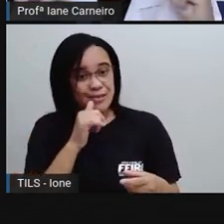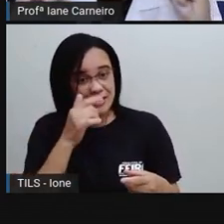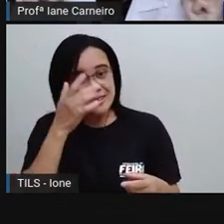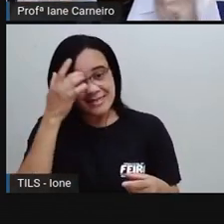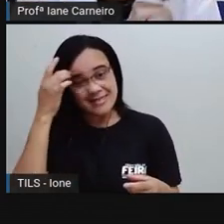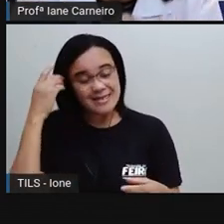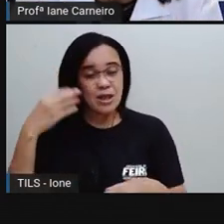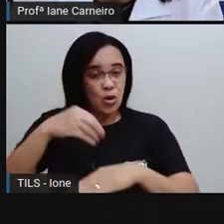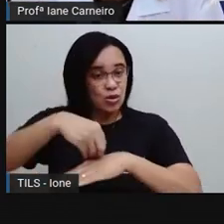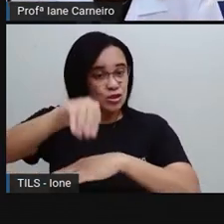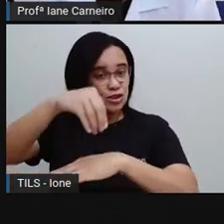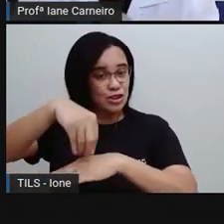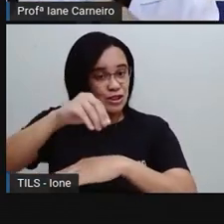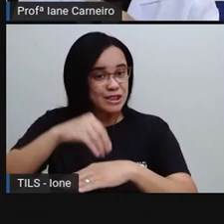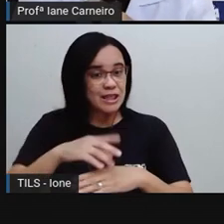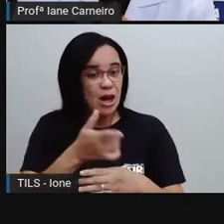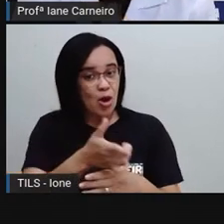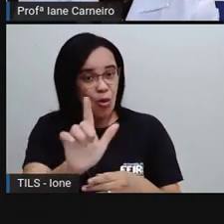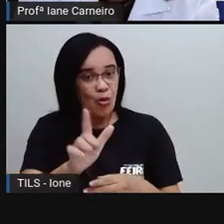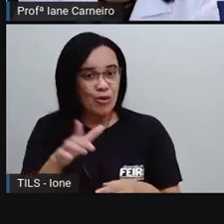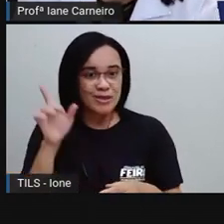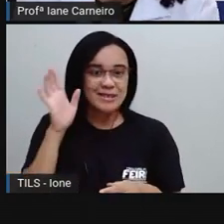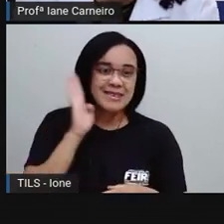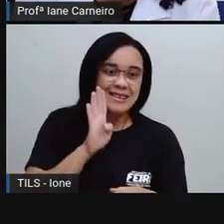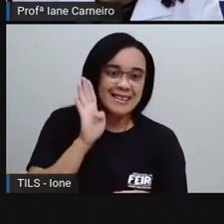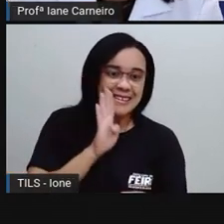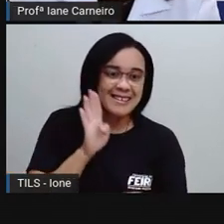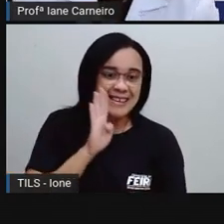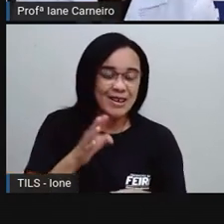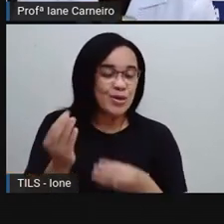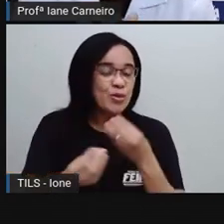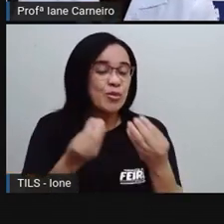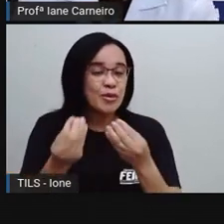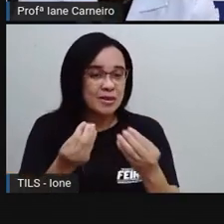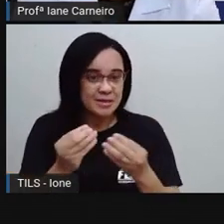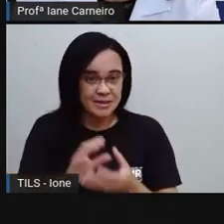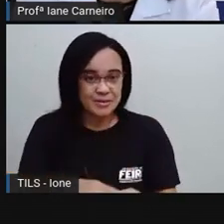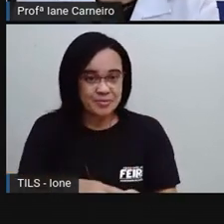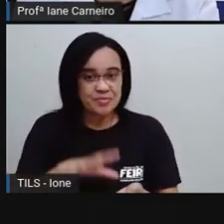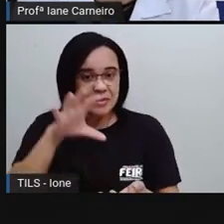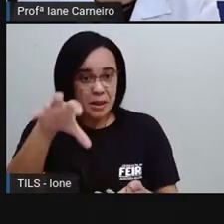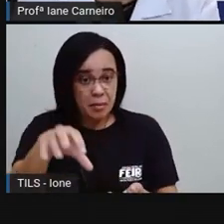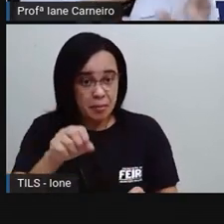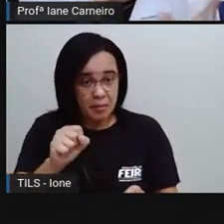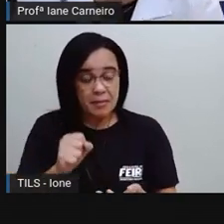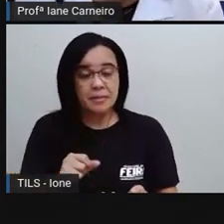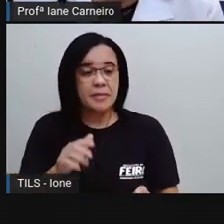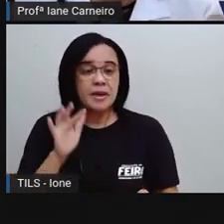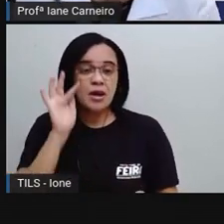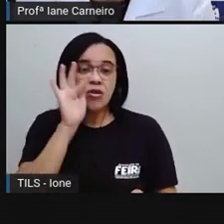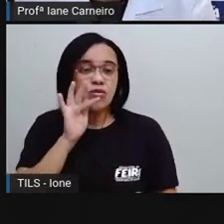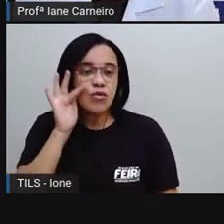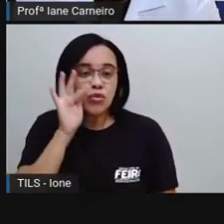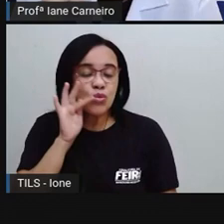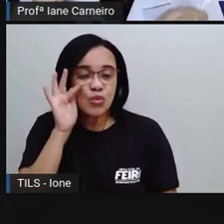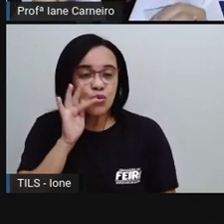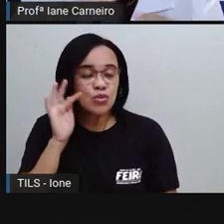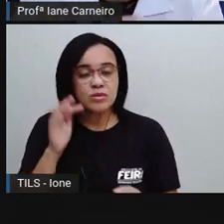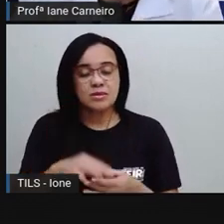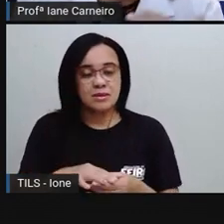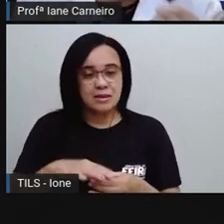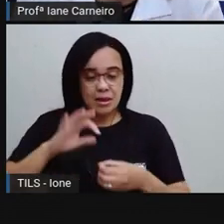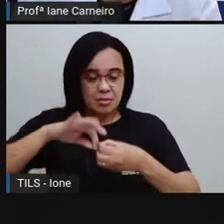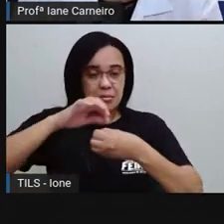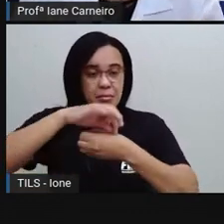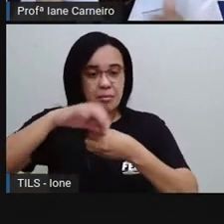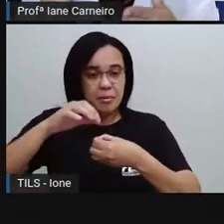nesse calorão que vai começar a fazer? A Pro pega uma frutinha, assim, ou pode ser um morango, ou